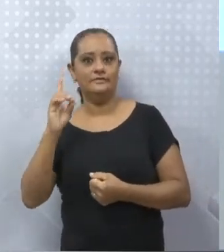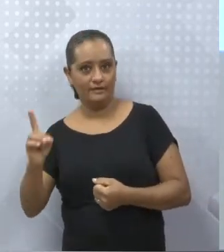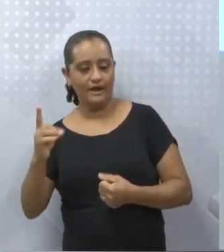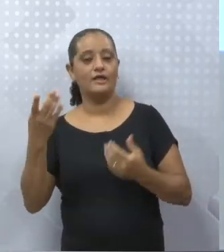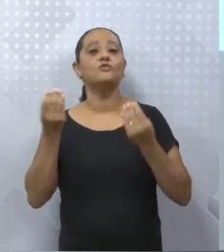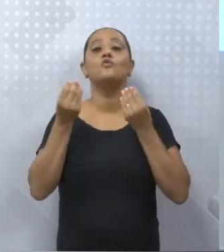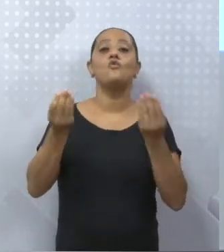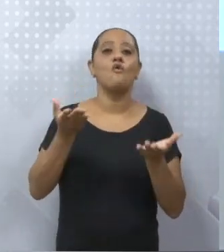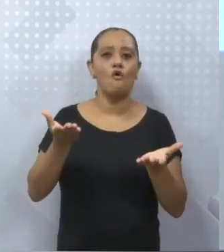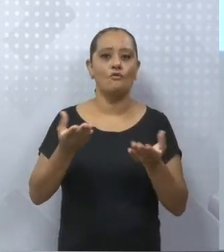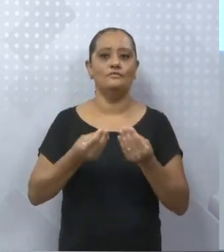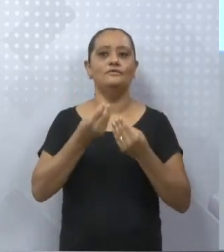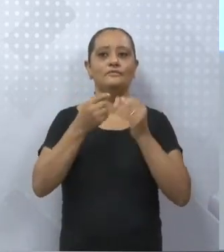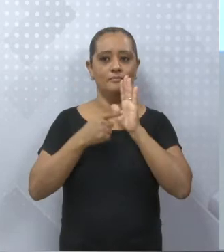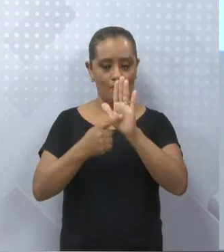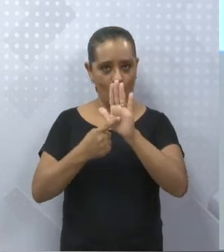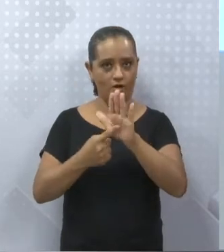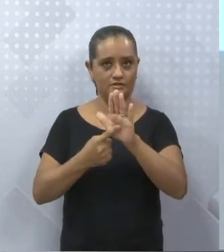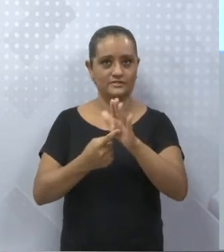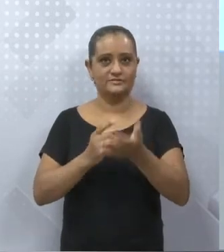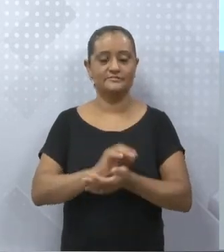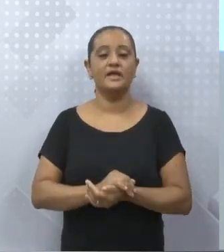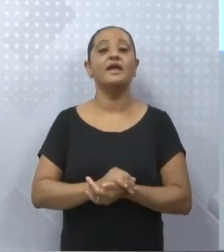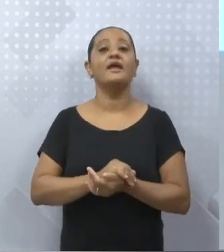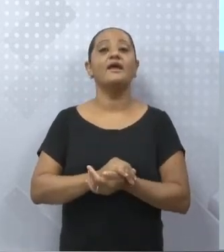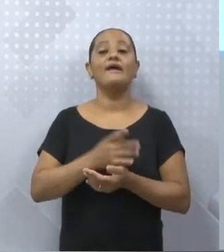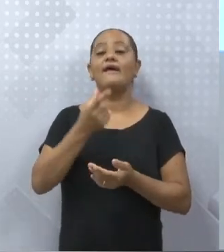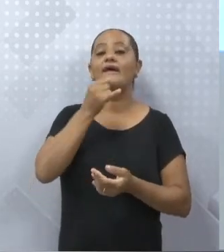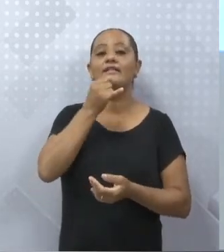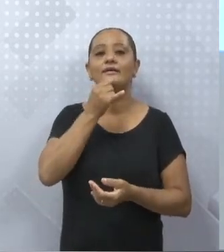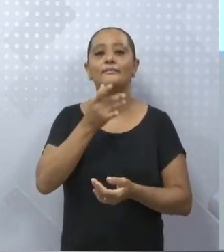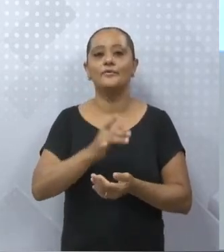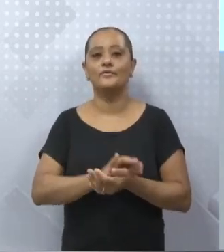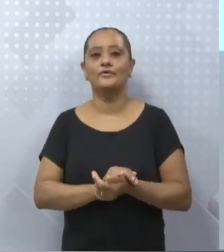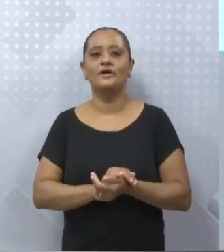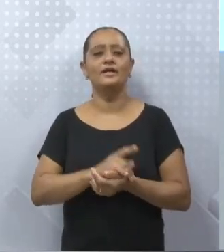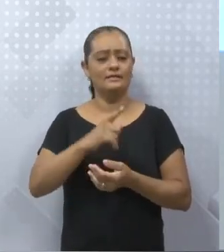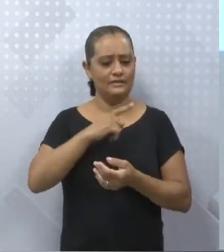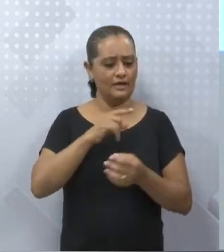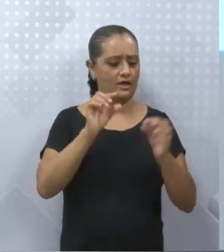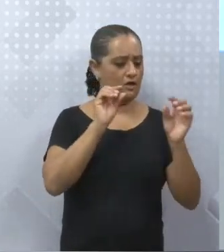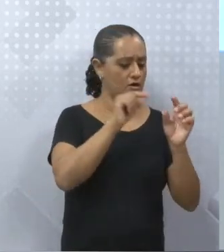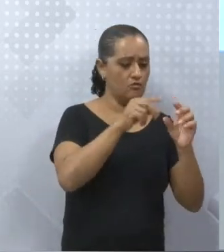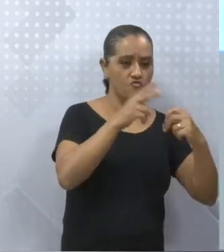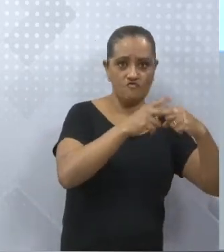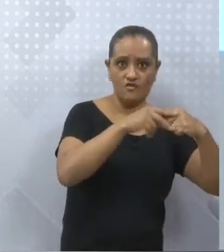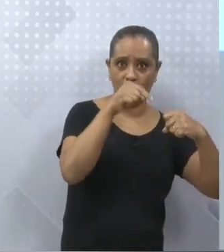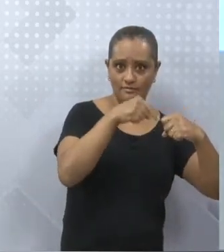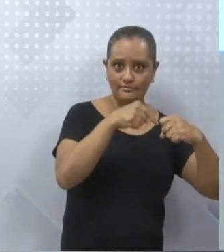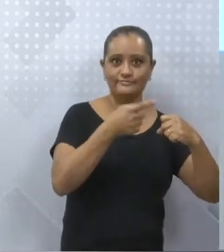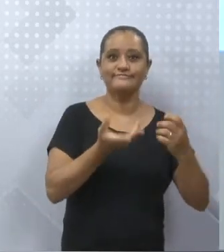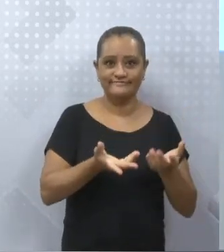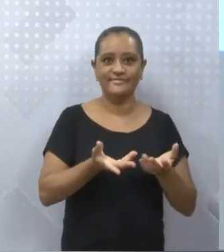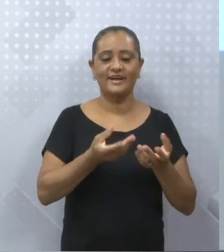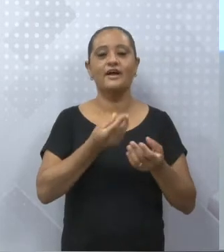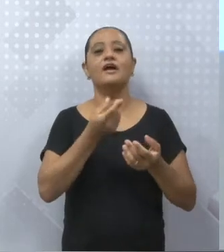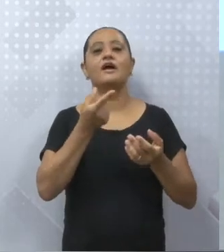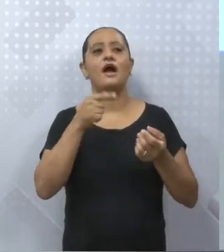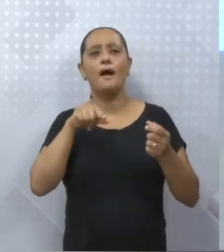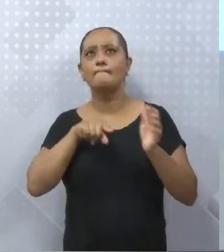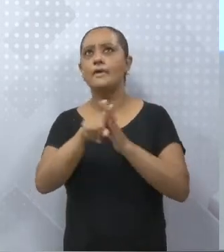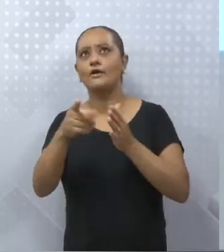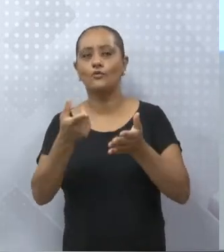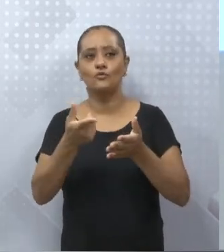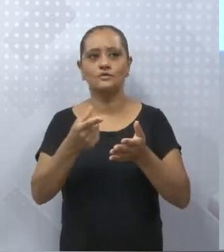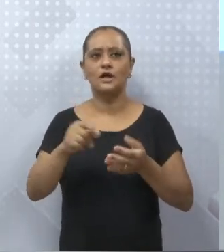vai esquecer. O verbo transitivo direto, eu posso fazer ao verbo a pergunta o quê? Lembra